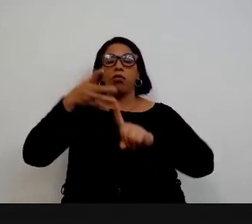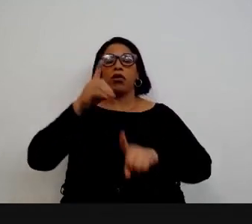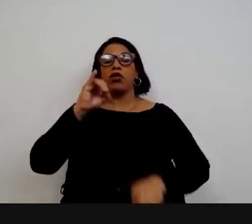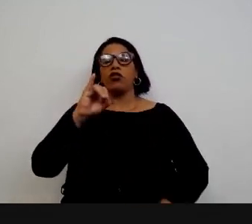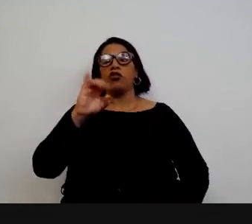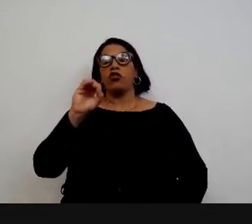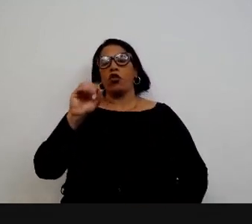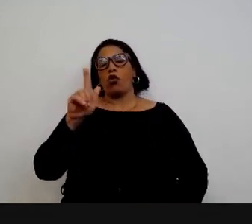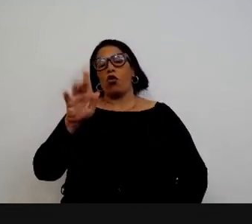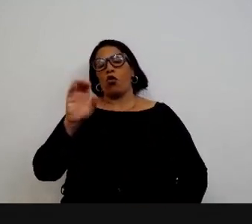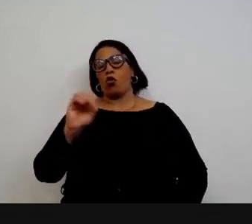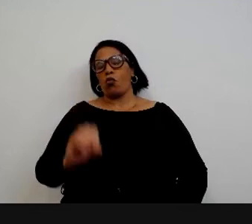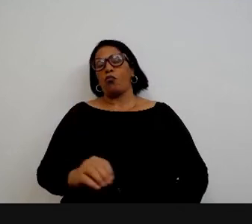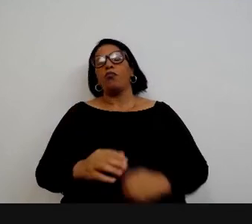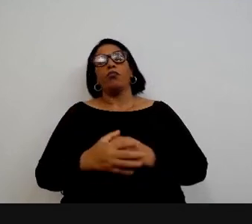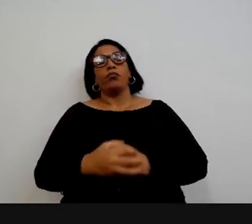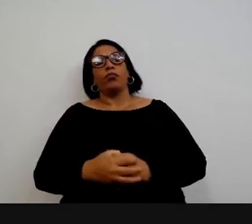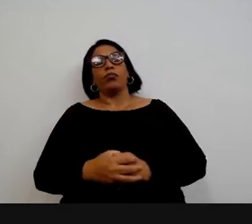João Costa